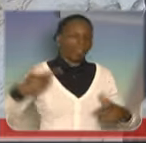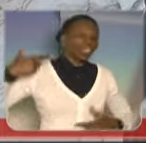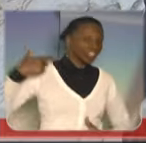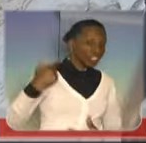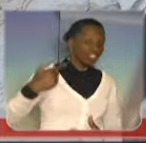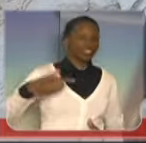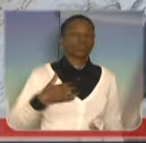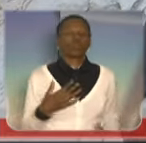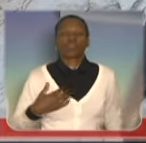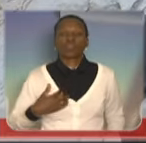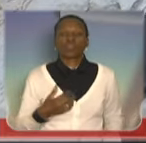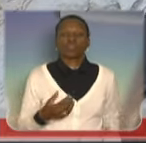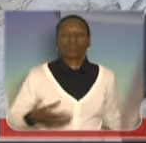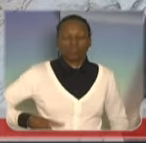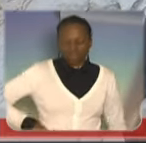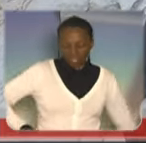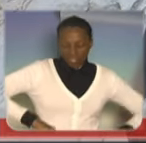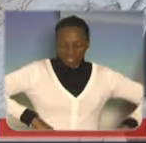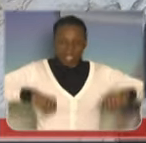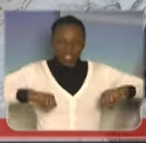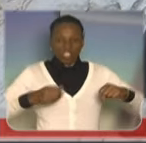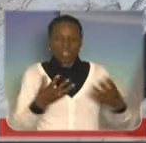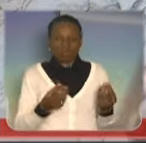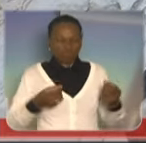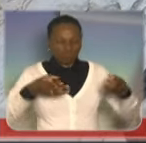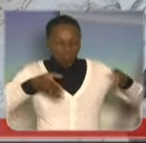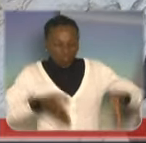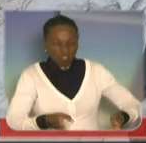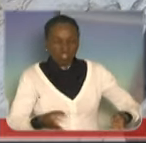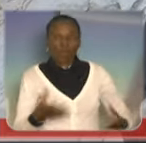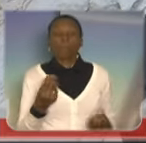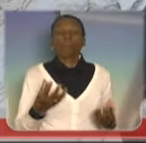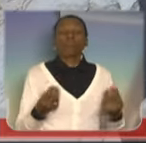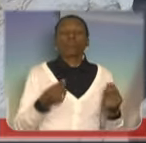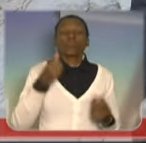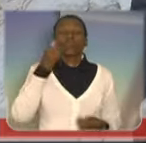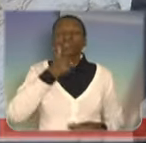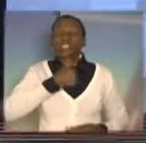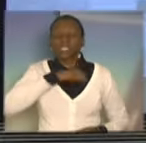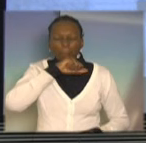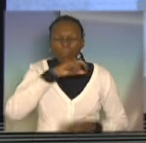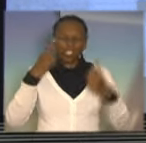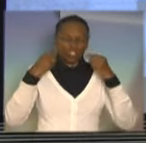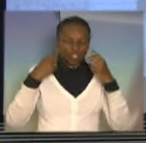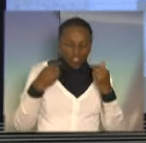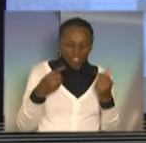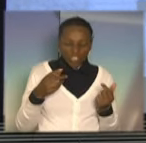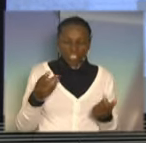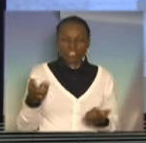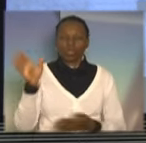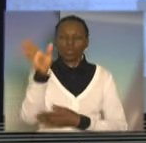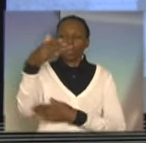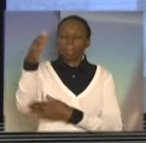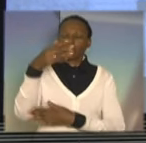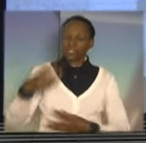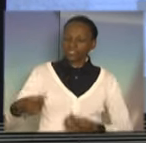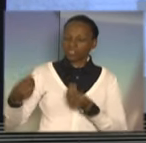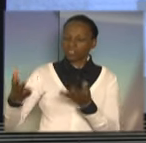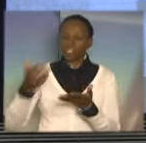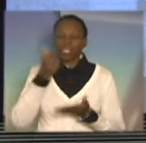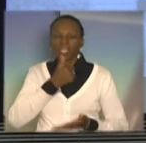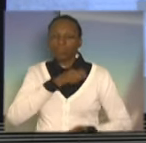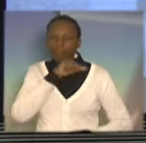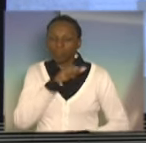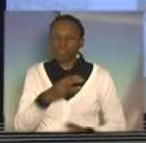gente, carreguei alça de caixão, vi muita mãe chorando, entreguei bandeira para a mãe, vi muita coisa na minha vida. Essa foi a primeira vez que eu fui baleado, no dia